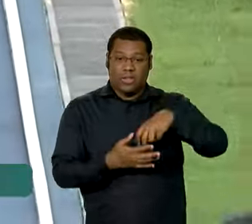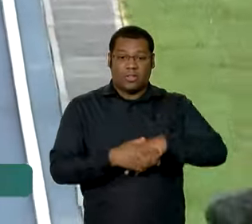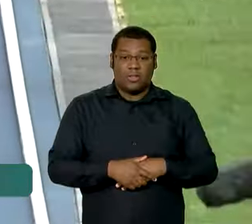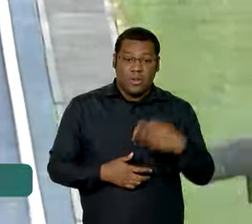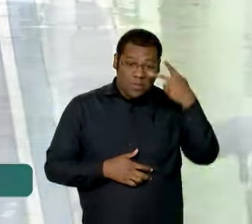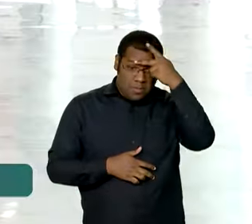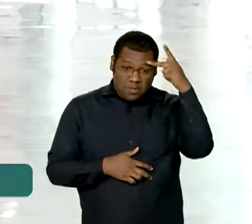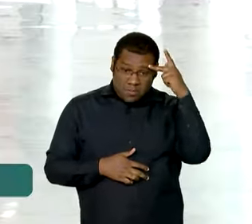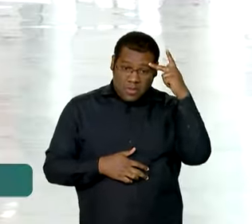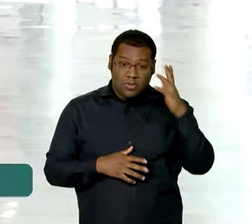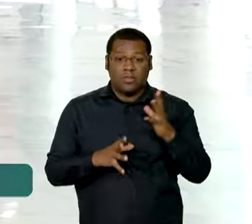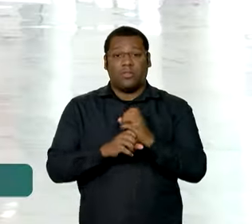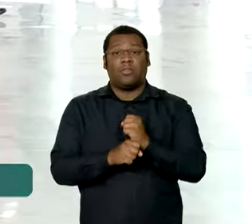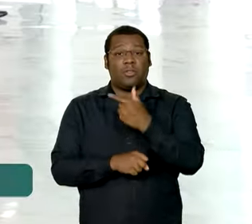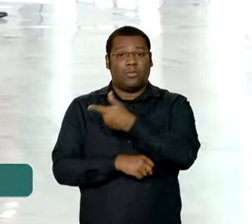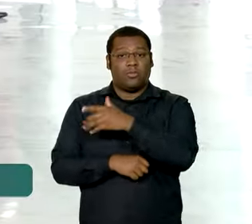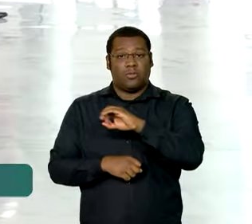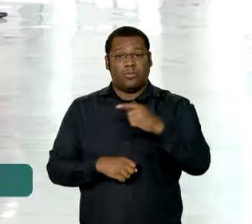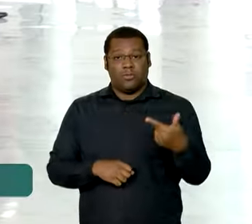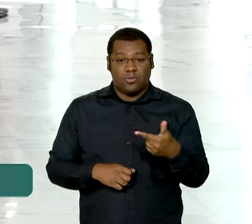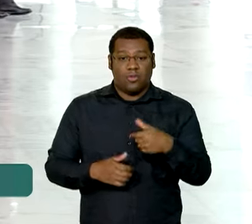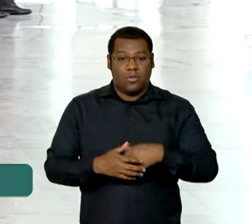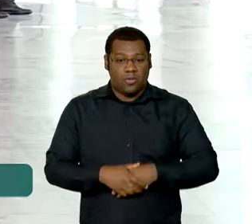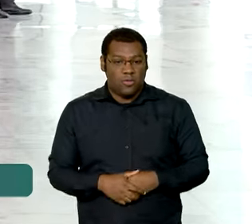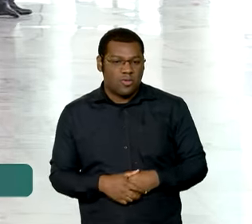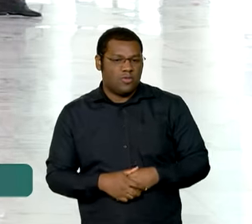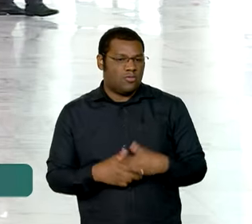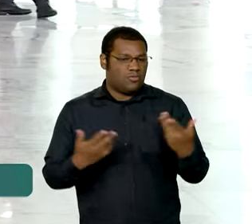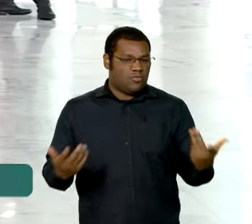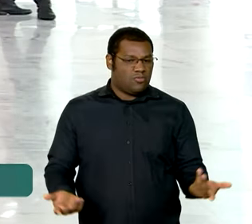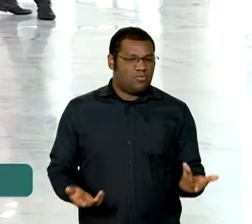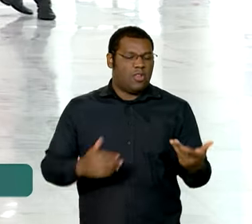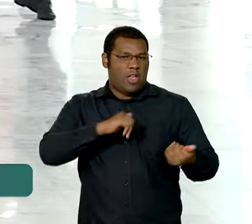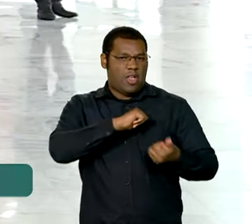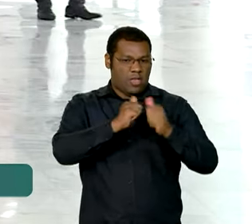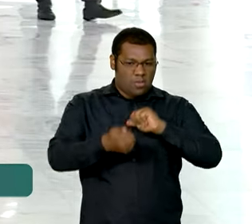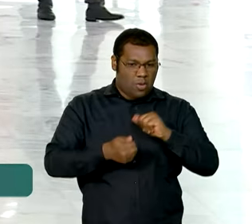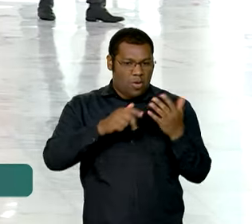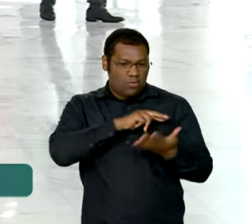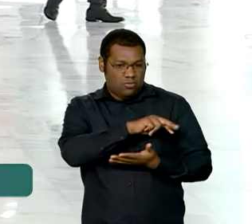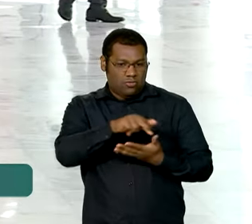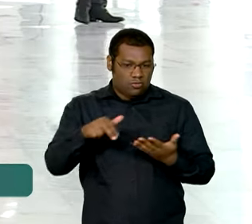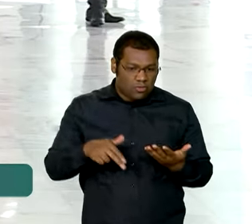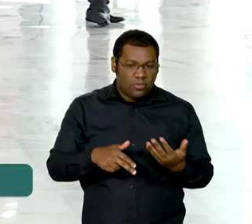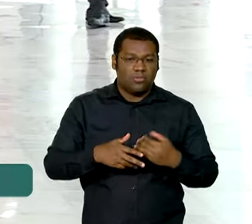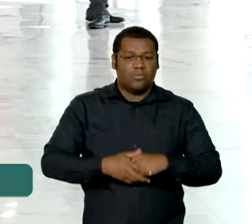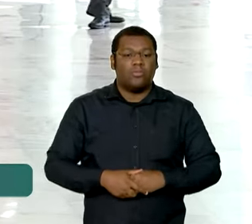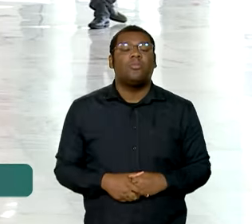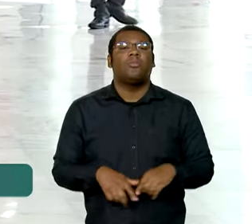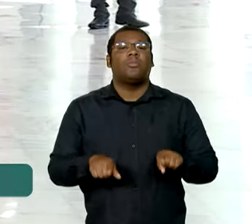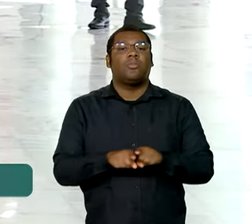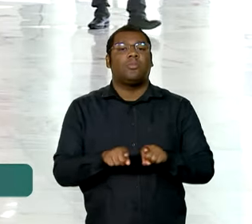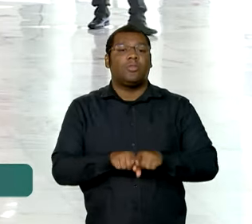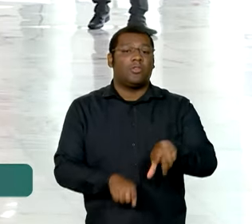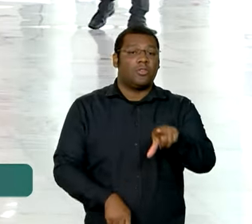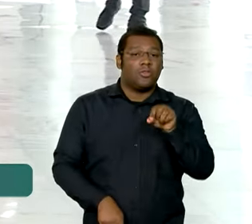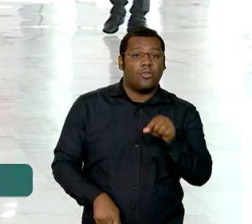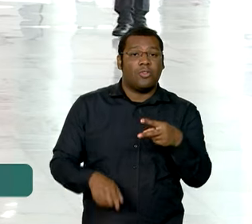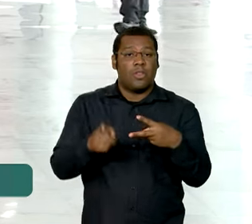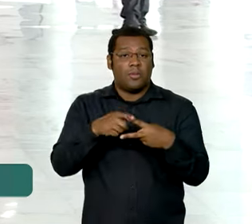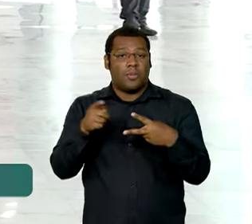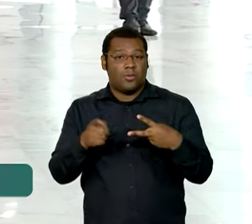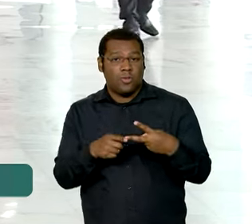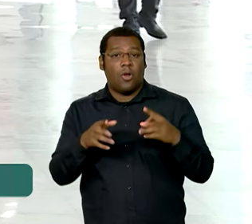esporte paralímpico, como bocha, tiro, paracanoagem e paraciclismo, além de dois no programa surdo